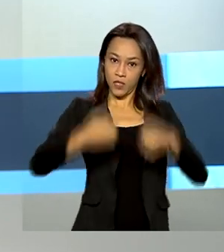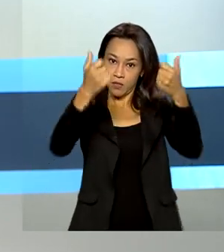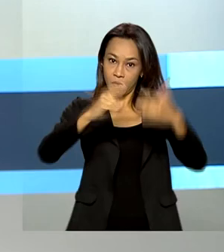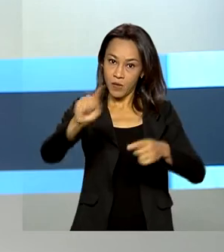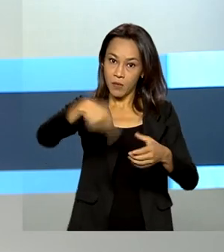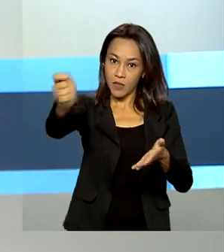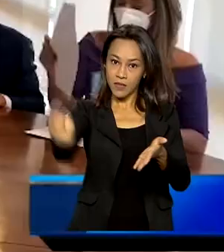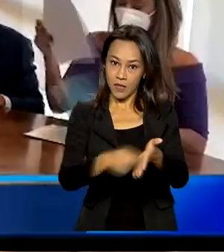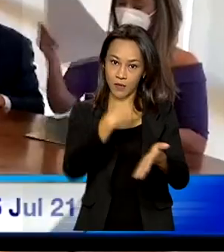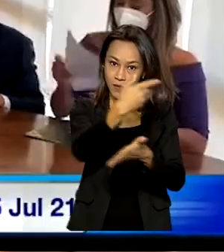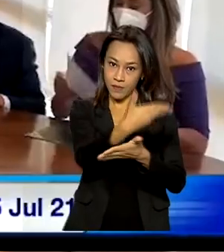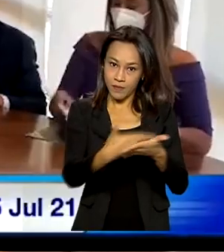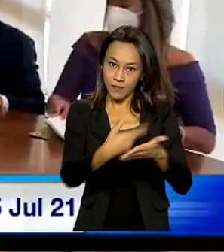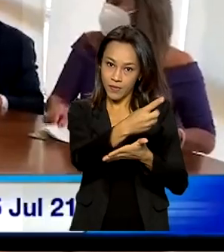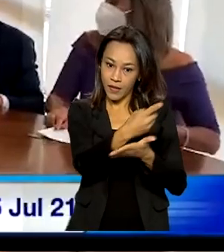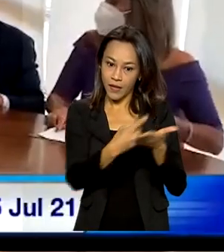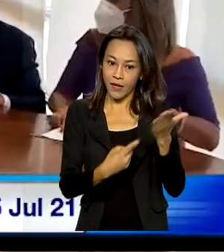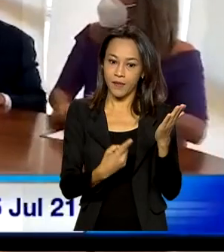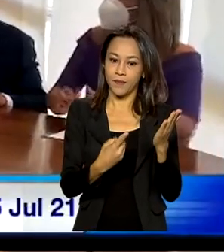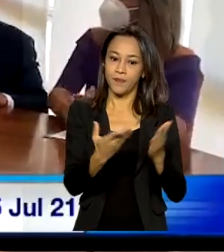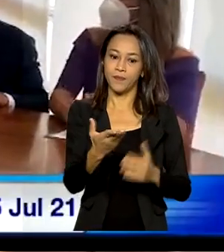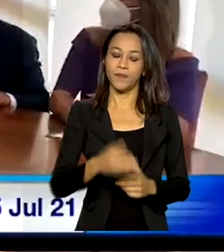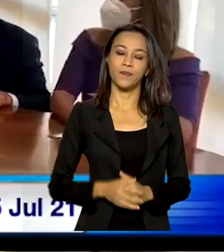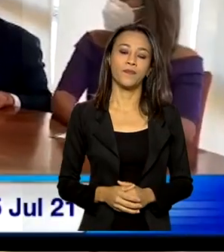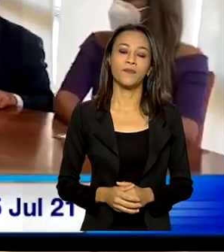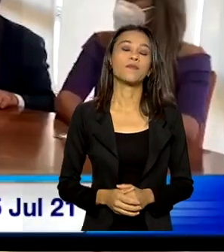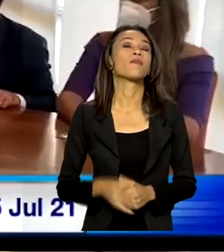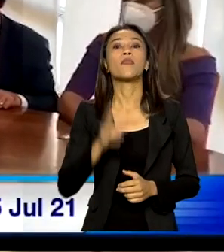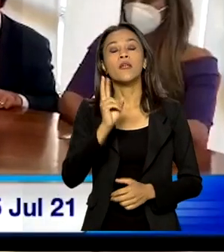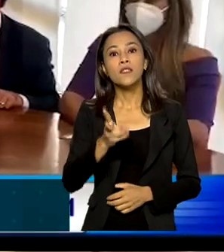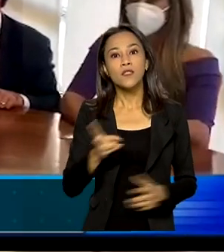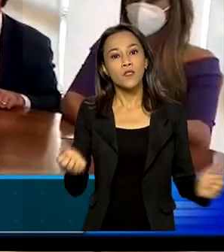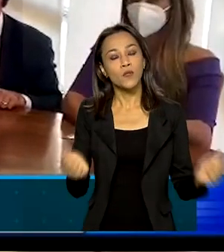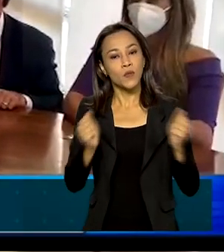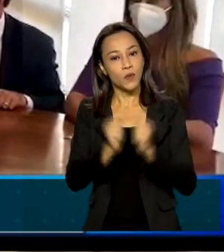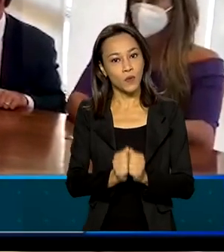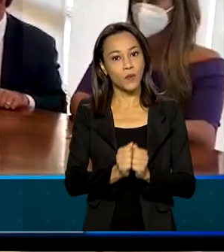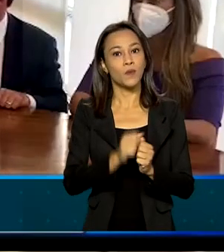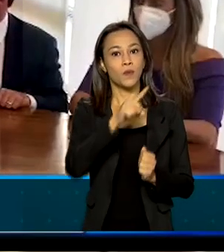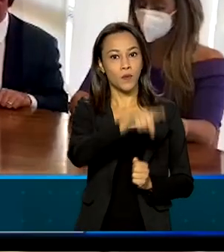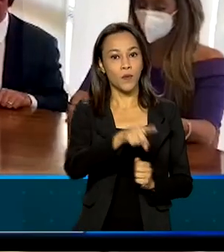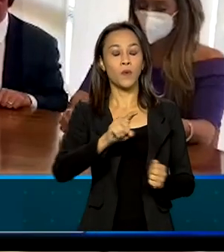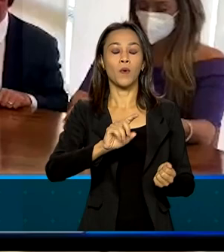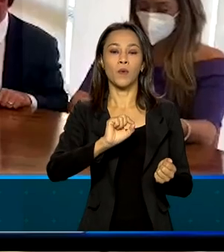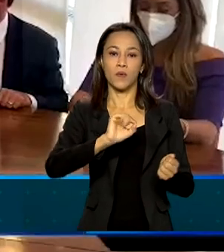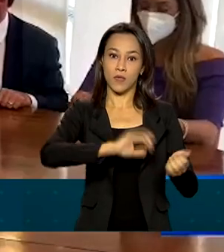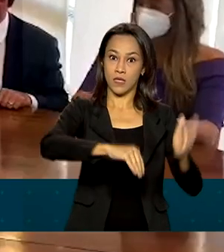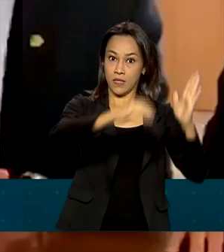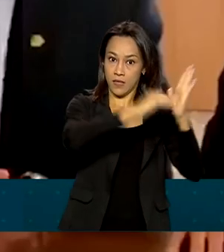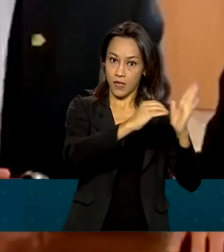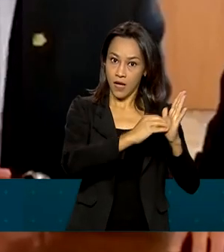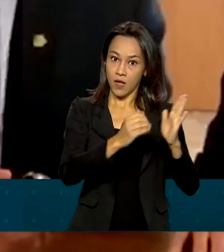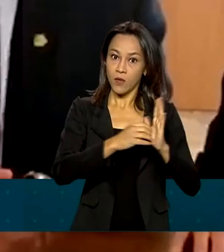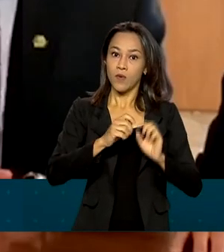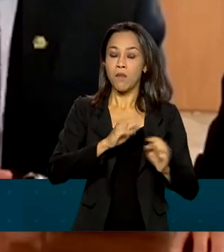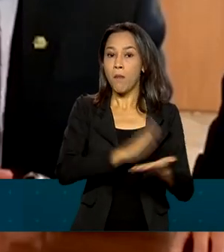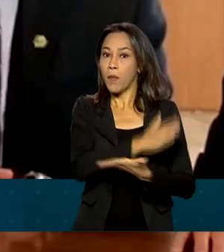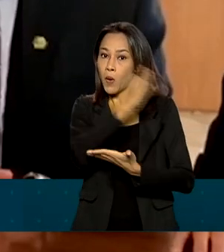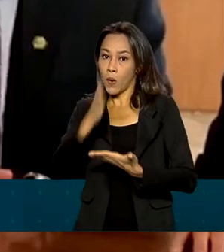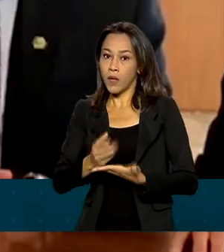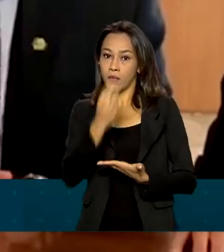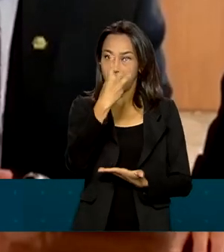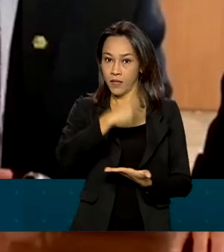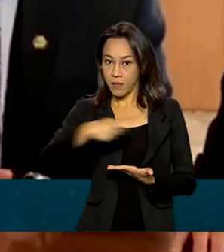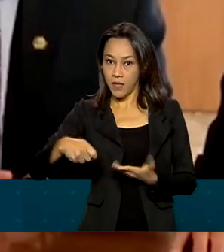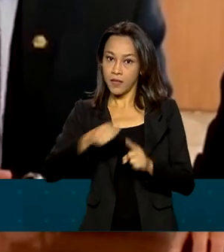do decreto. Juntamente com o Senado, estamos prorrogando o auxílio emergencial por mais três meses, agosto,